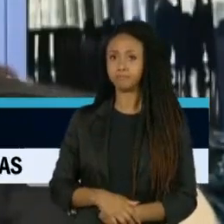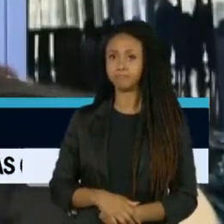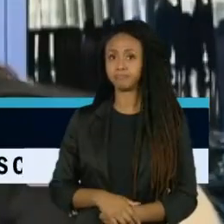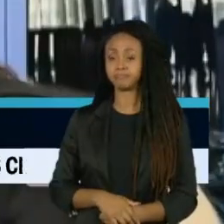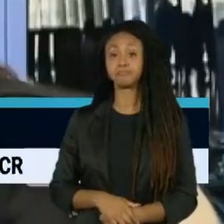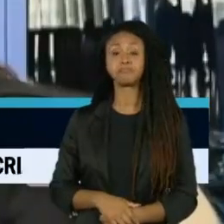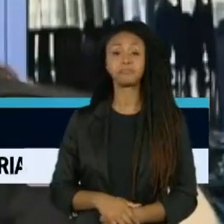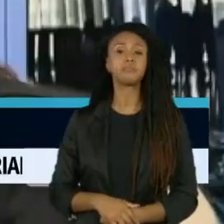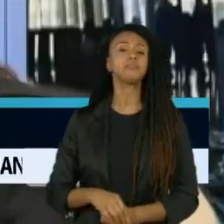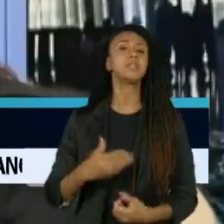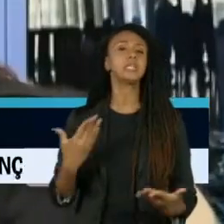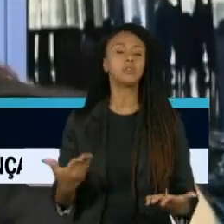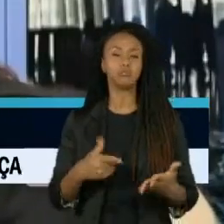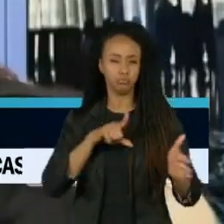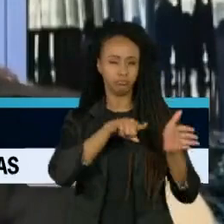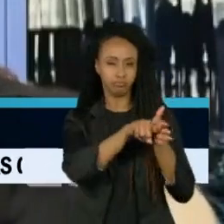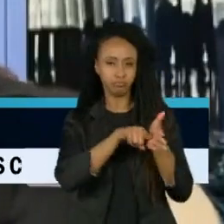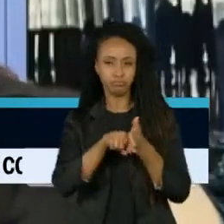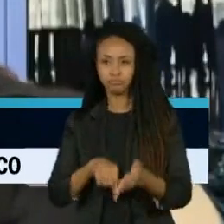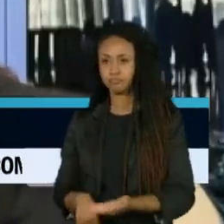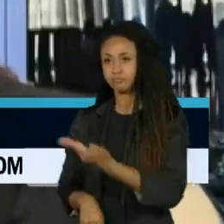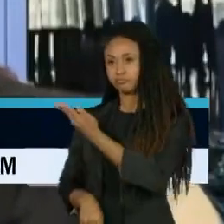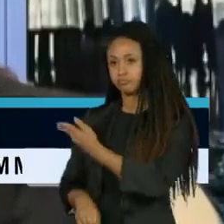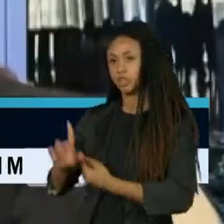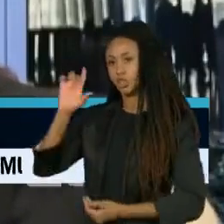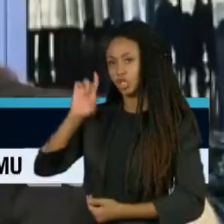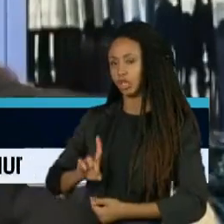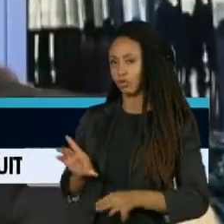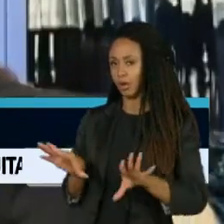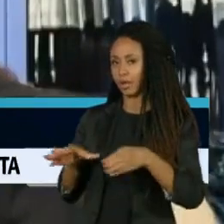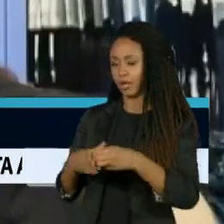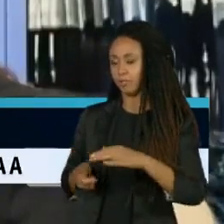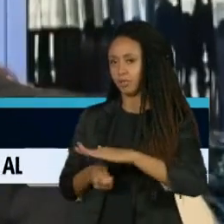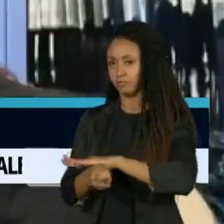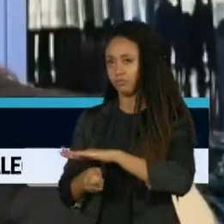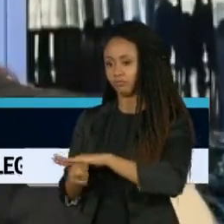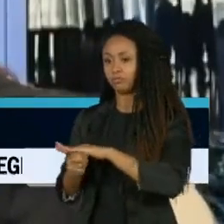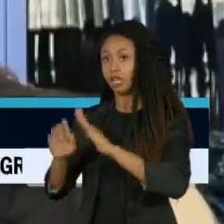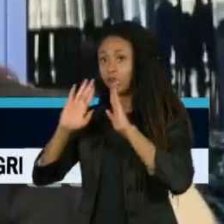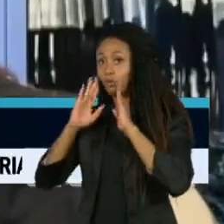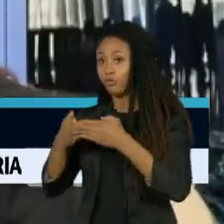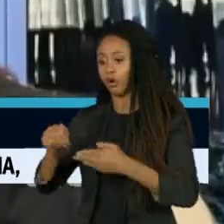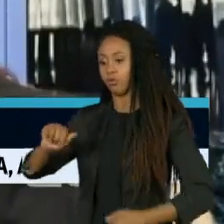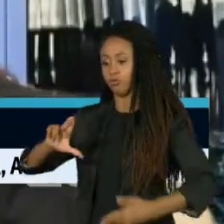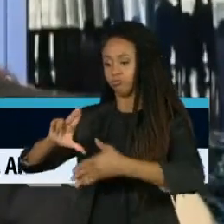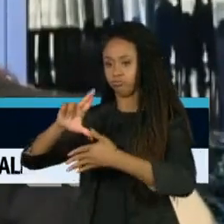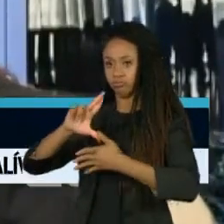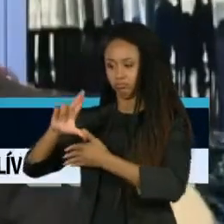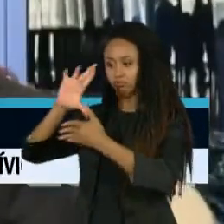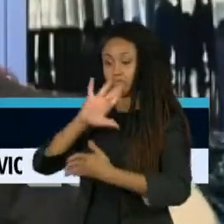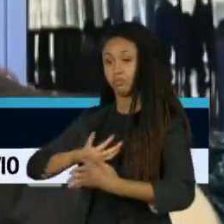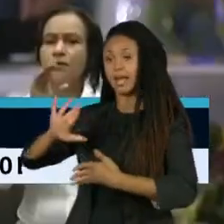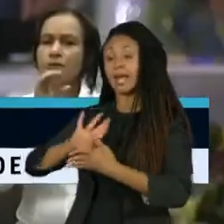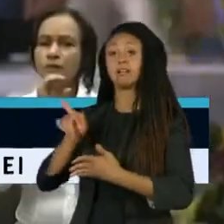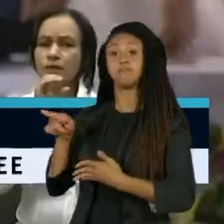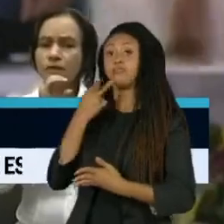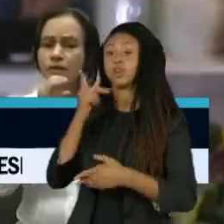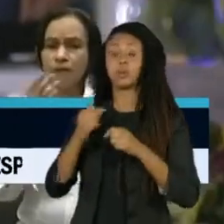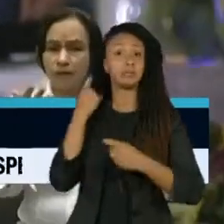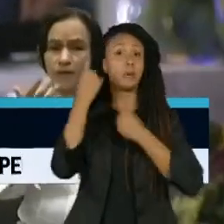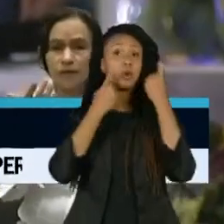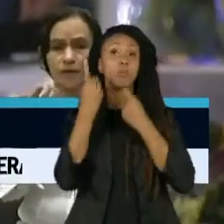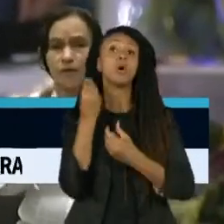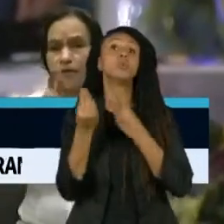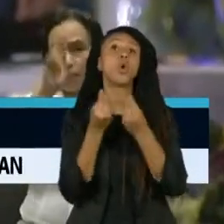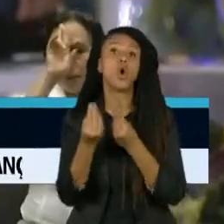No lançamento do estudo, o diretor de uma gestora de investimentos especializado em América Latina vê com muita preocupação a escalada